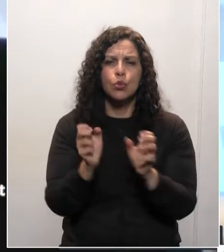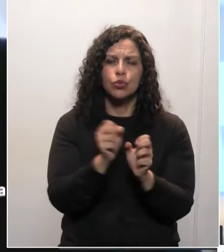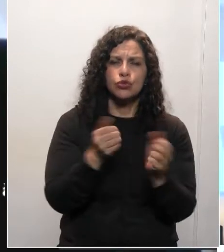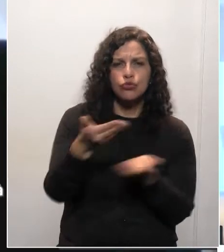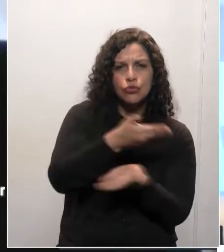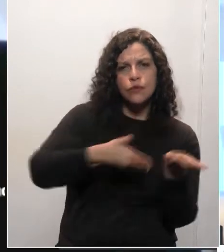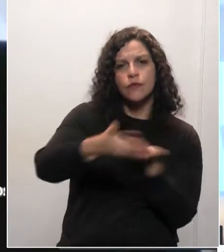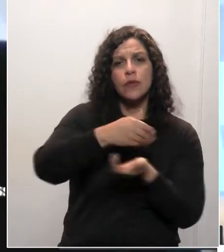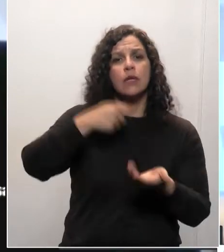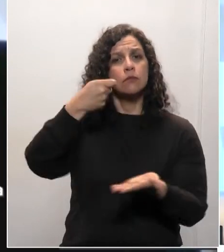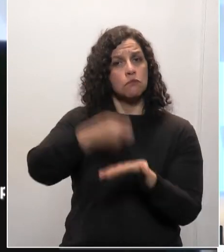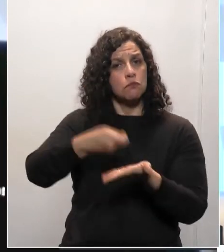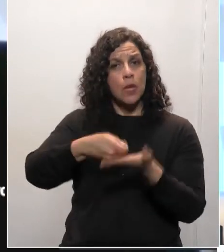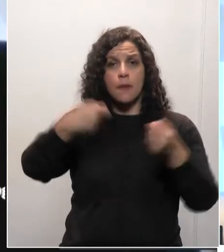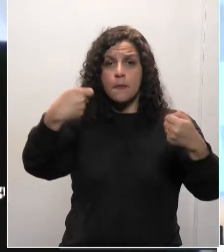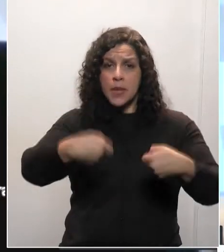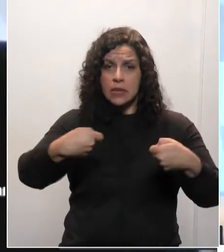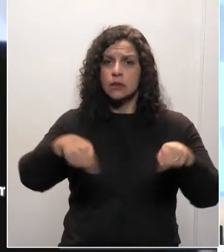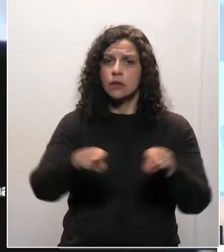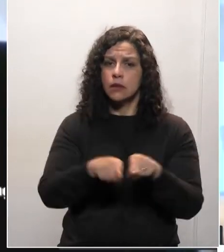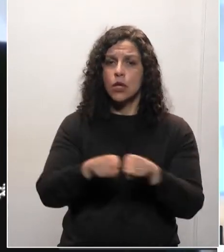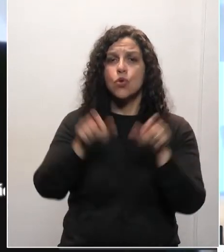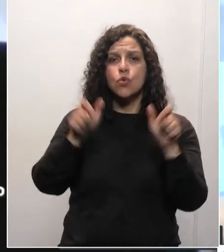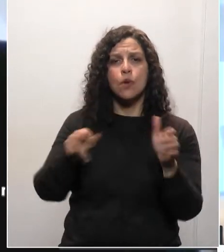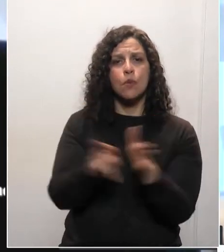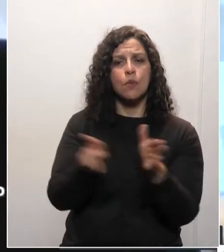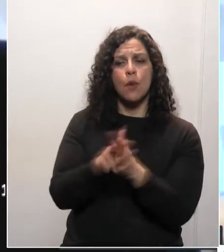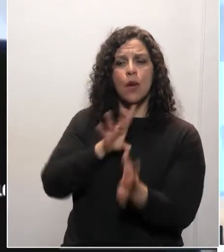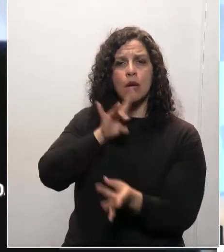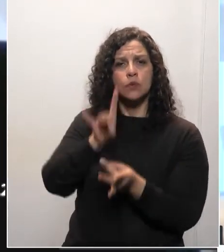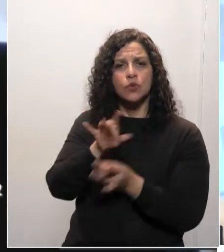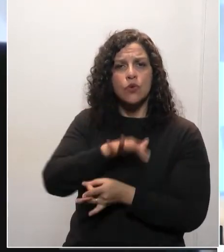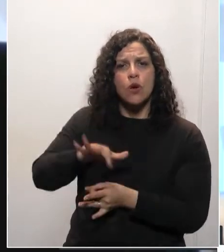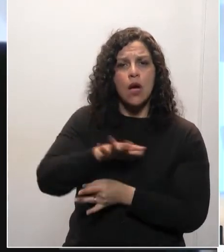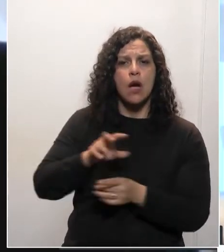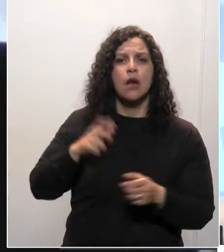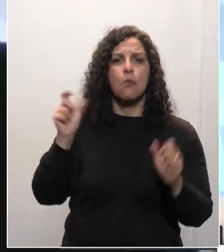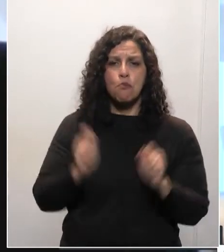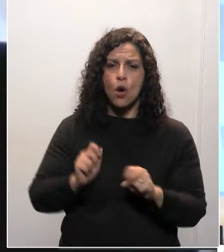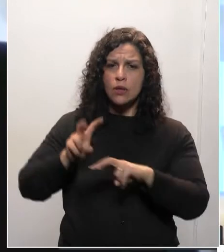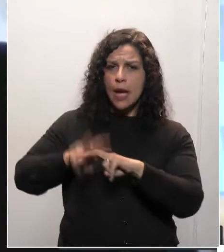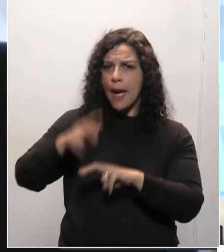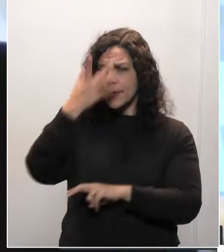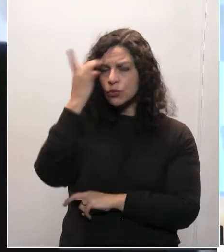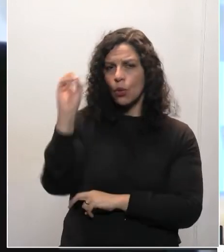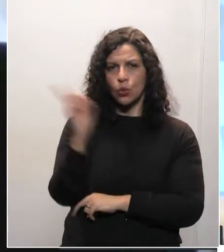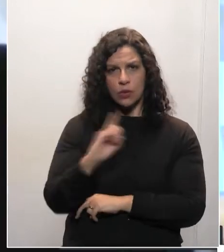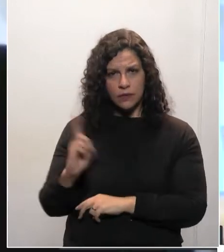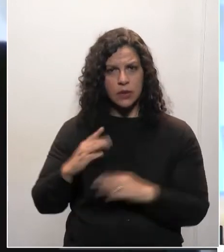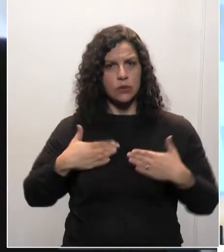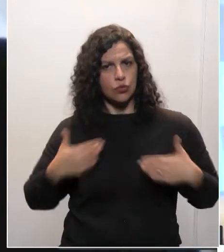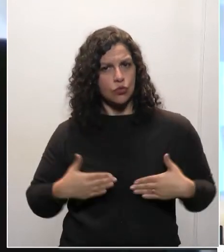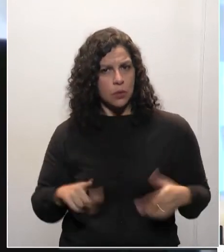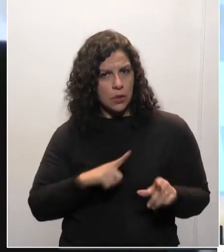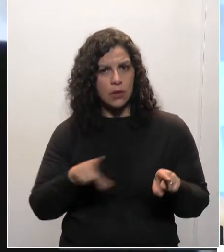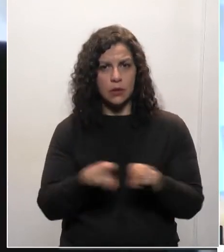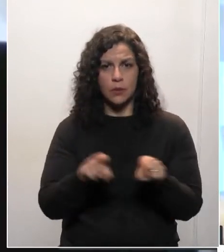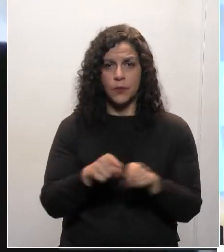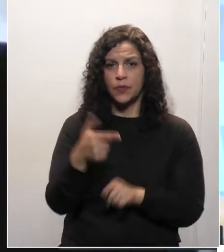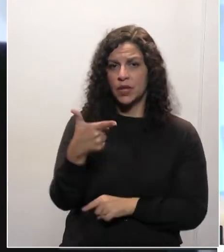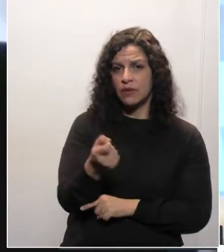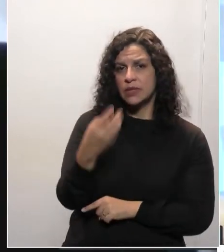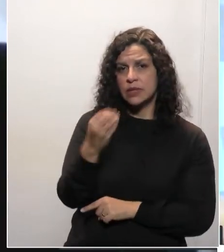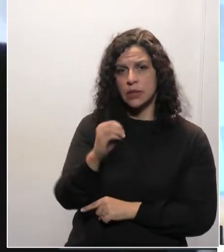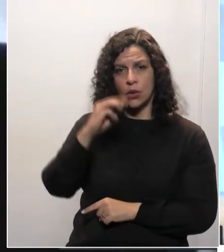Paraná ficam obrigados a criar e manter locais reservados para a acomodação de portadores de deficiência física. A Lei 20